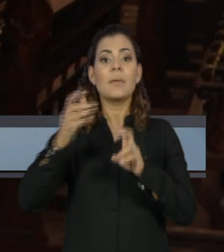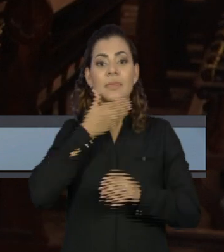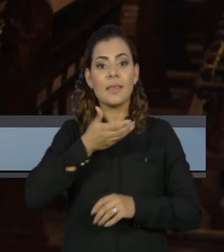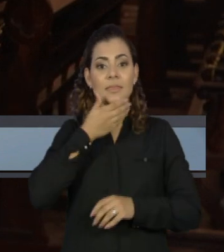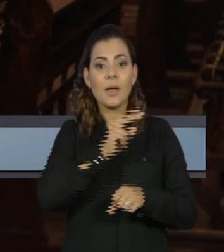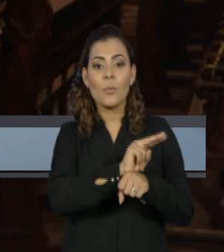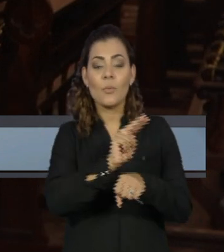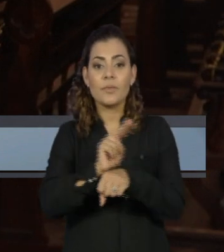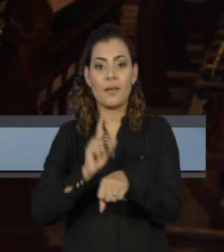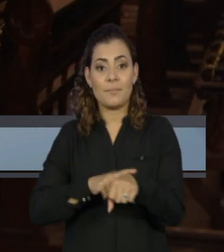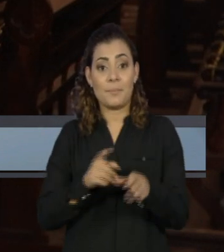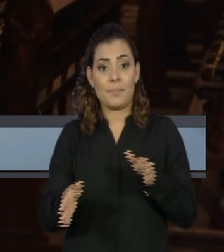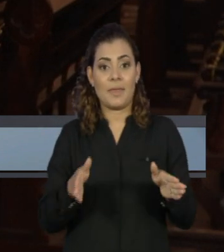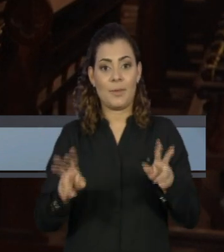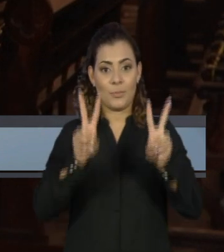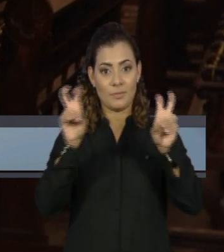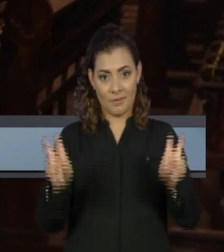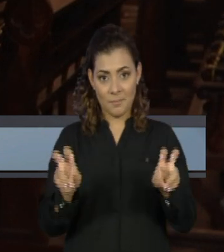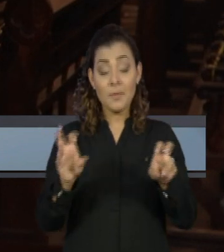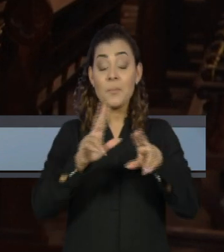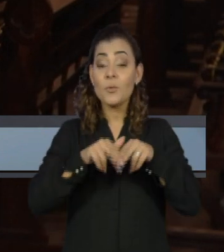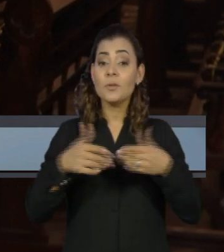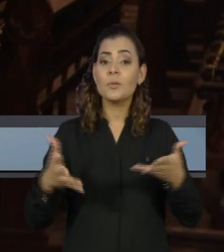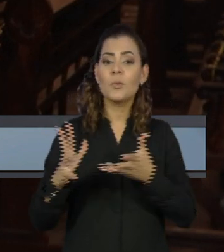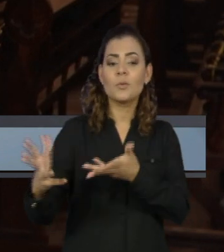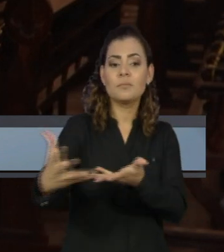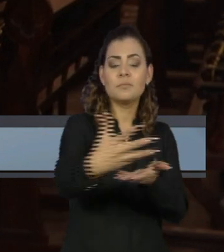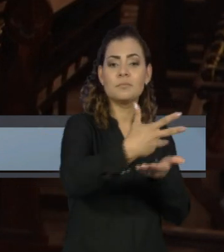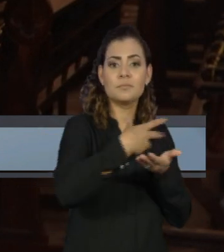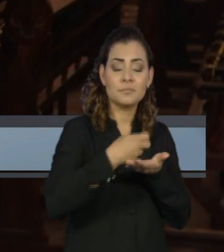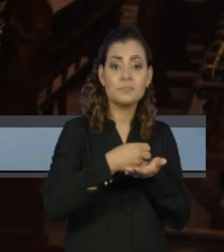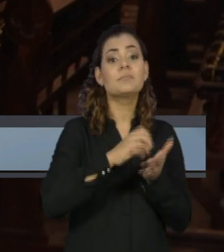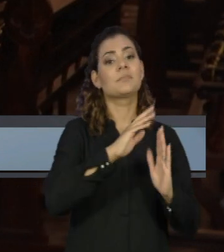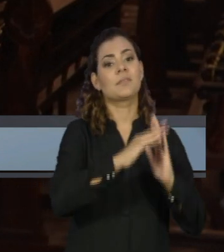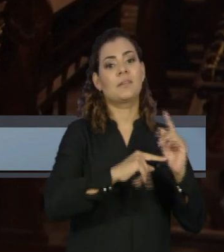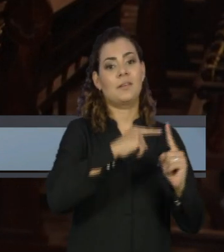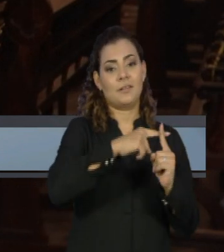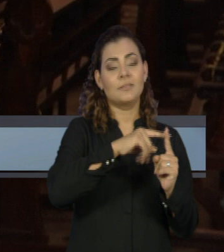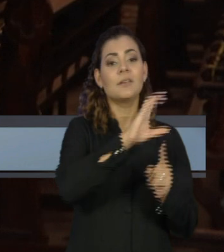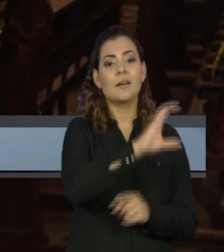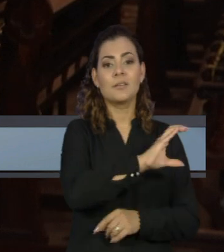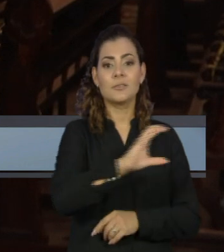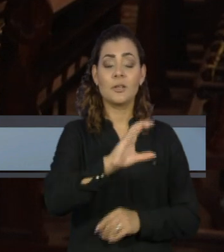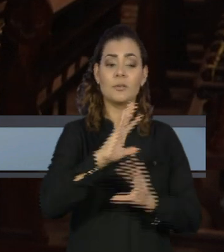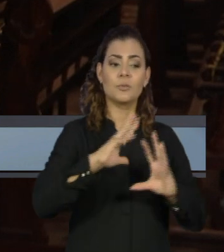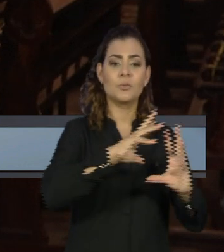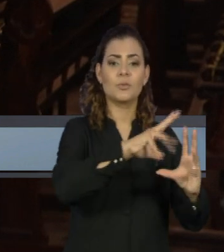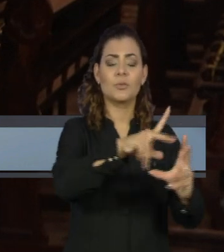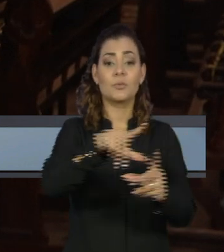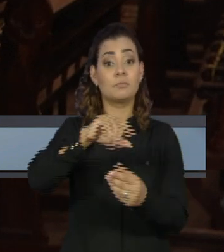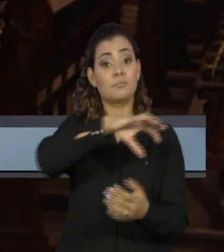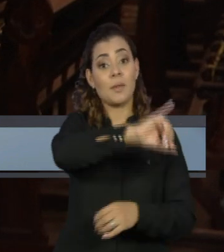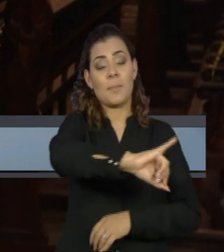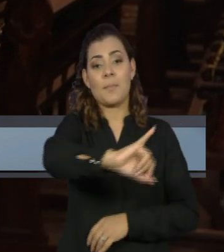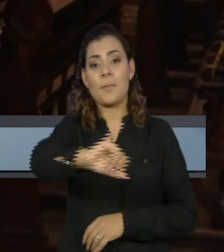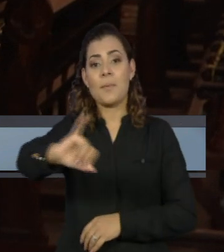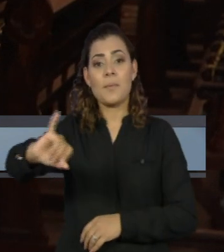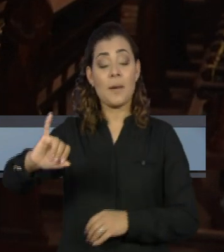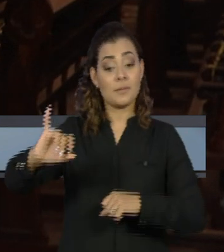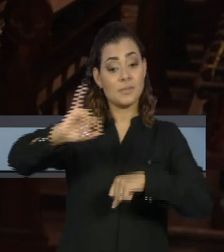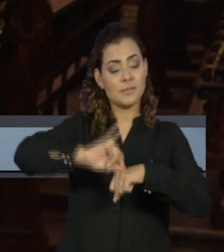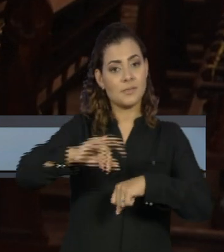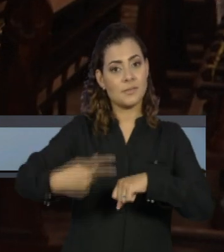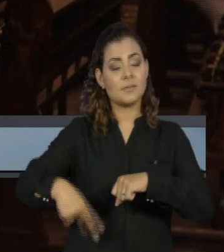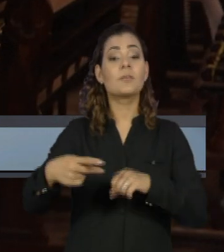Cuidar. A campanha de arrecadação está sendo feita em todas as paróquias da cidade. Um dos principais locais é a Catedral da Sé, aqui no centro.